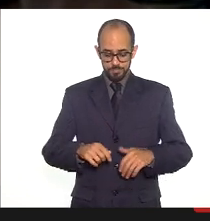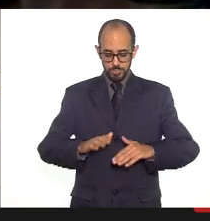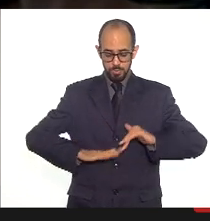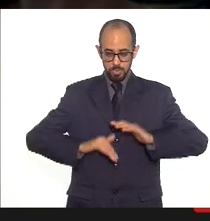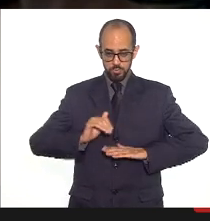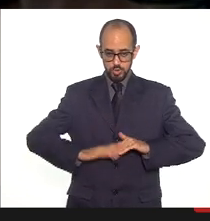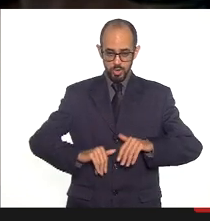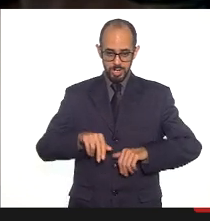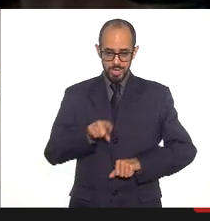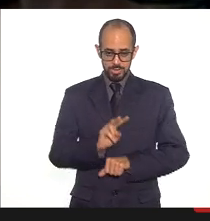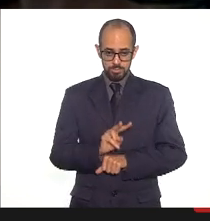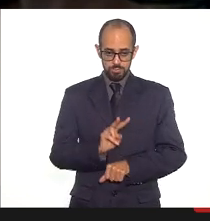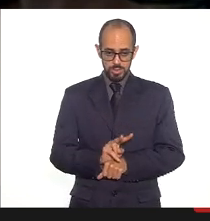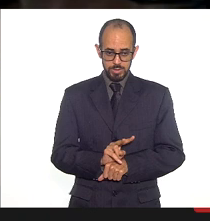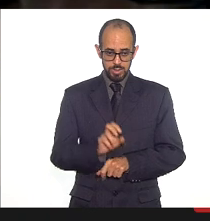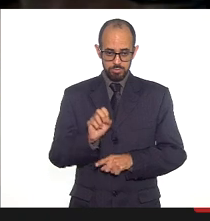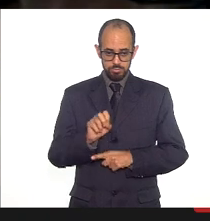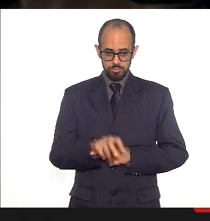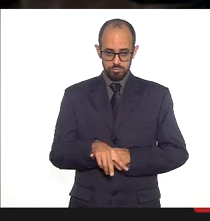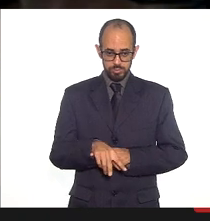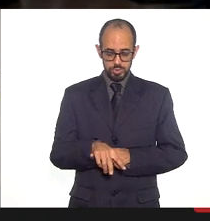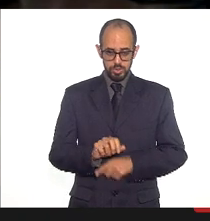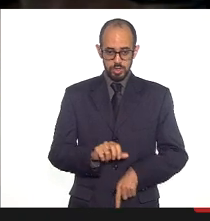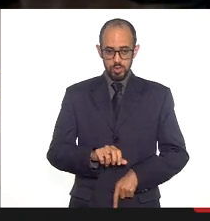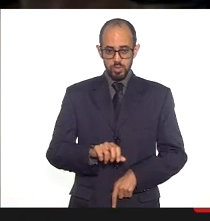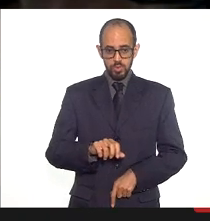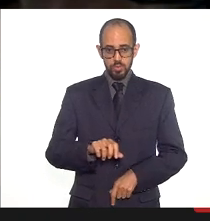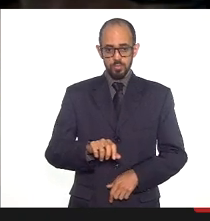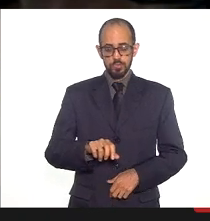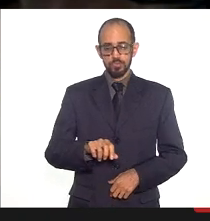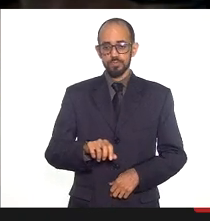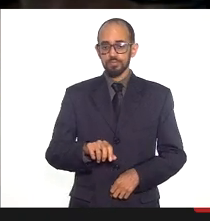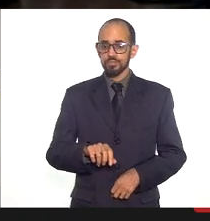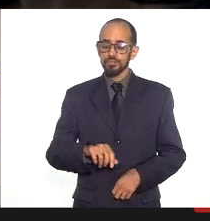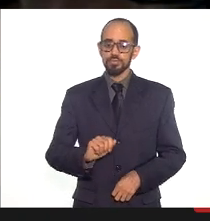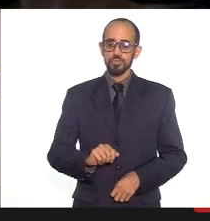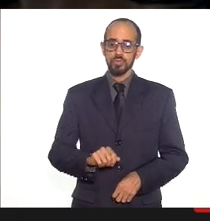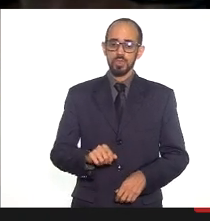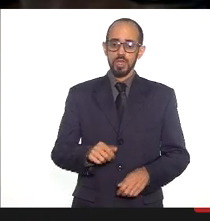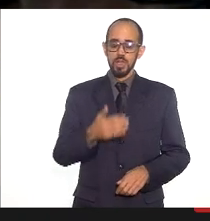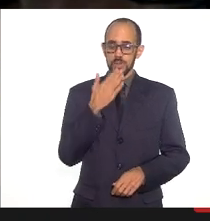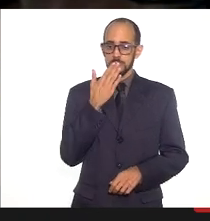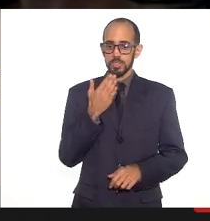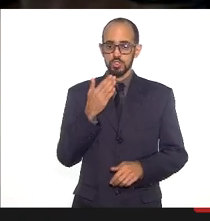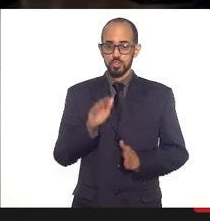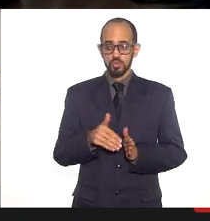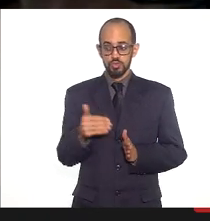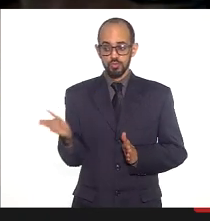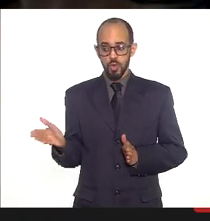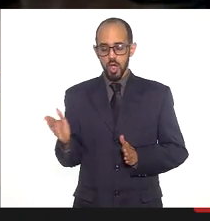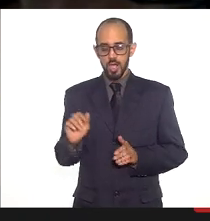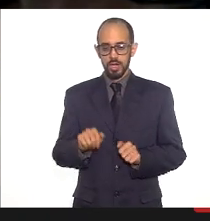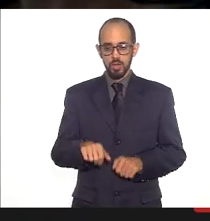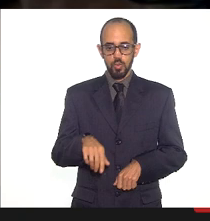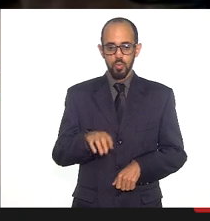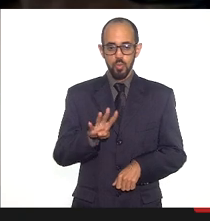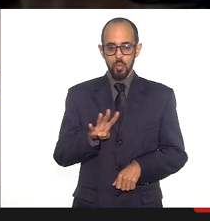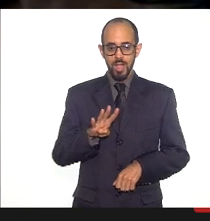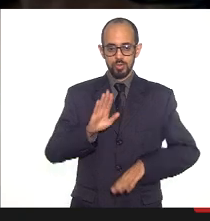425 profissionais a competência de janeiro de 2021 requisição externa 4